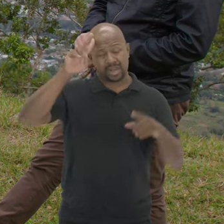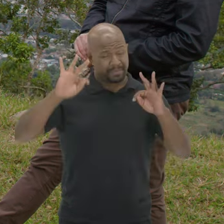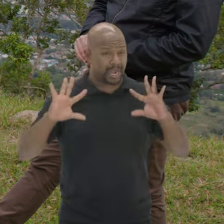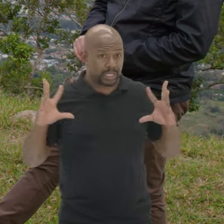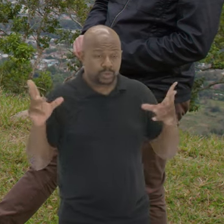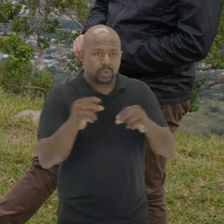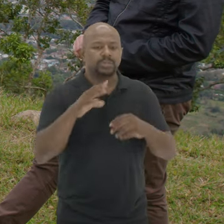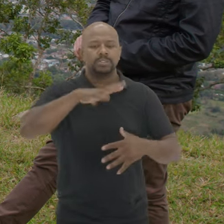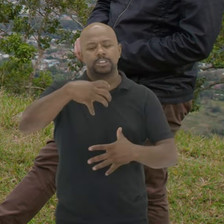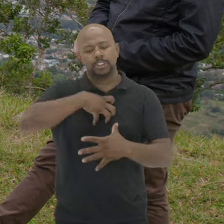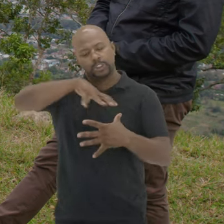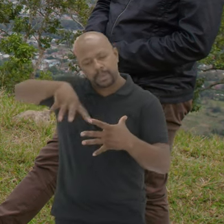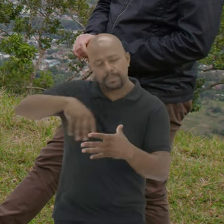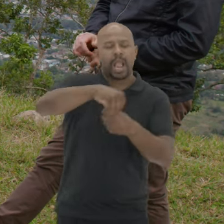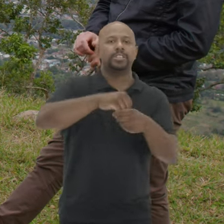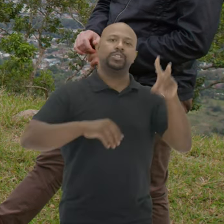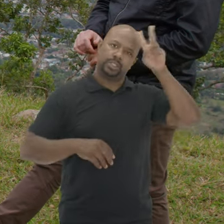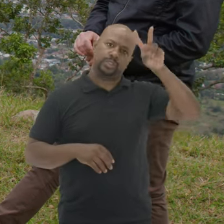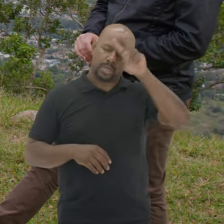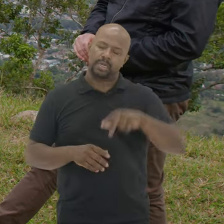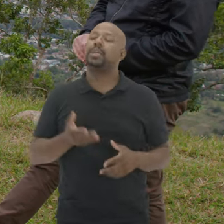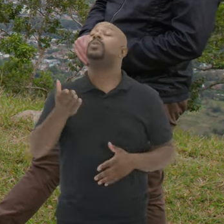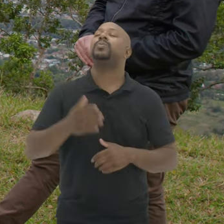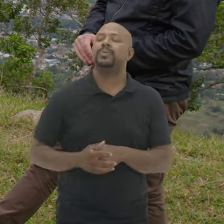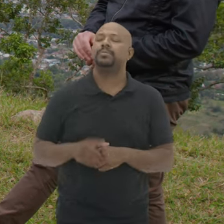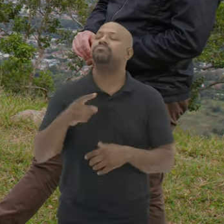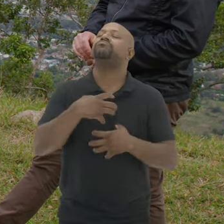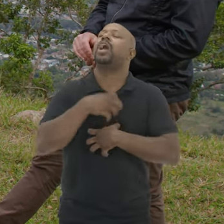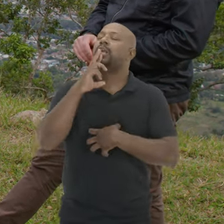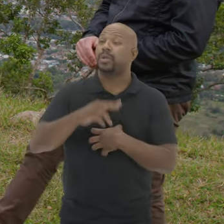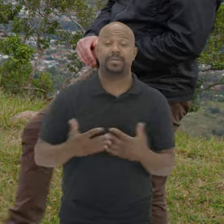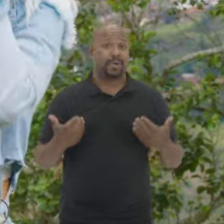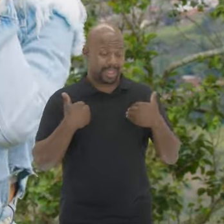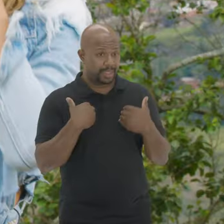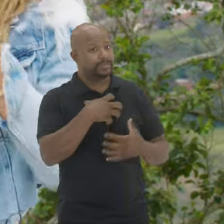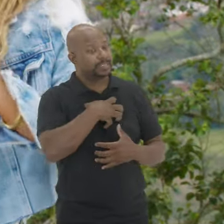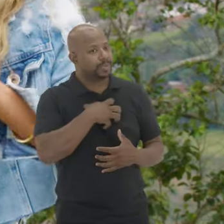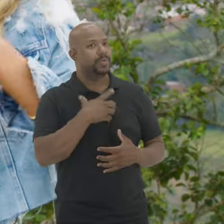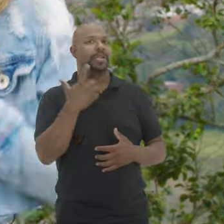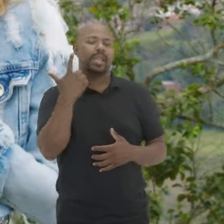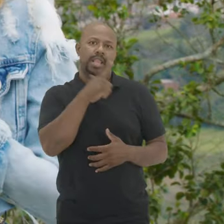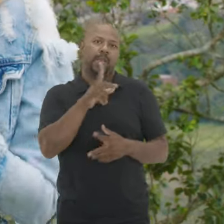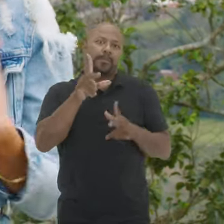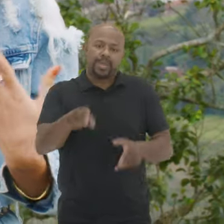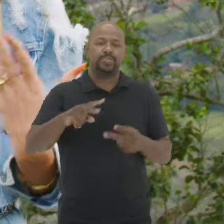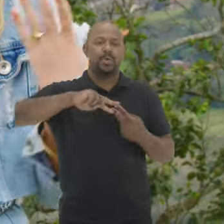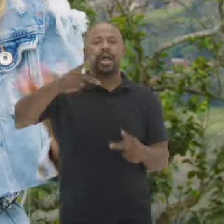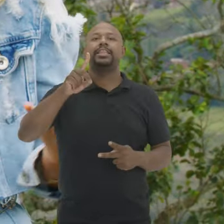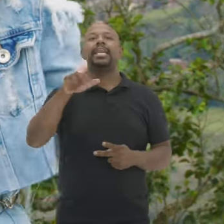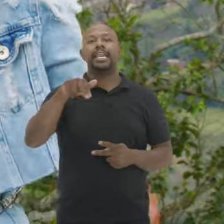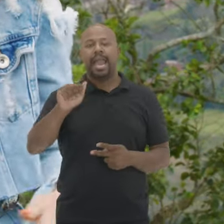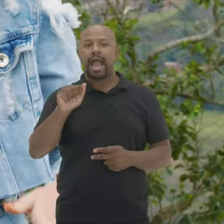histórias Para todos Se fazerem parte Dessa história E tu Manu Qual é a tua resposta Eu sinto que eu tenho O mesmo